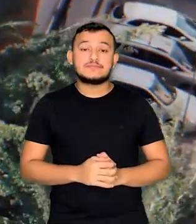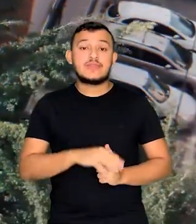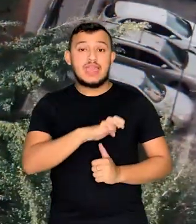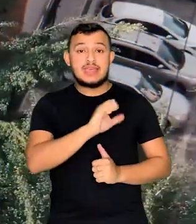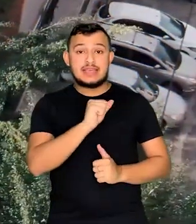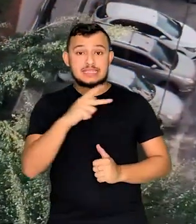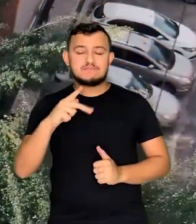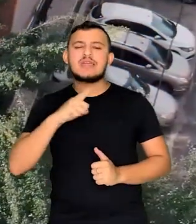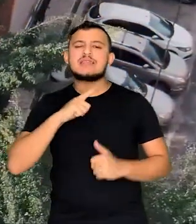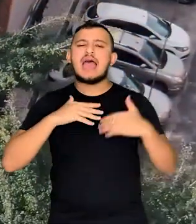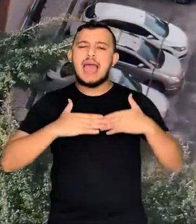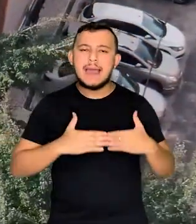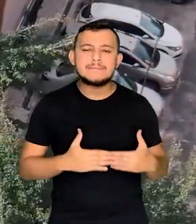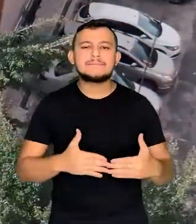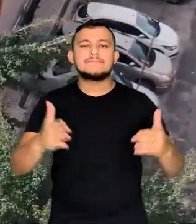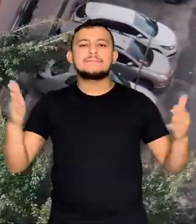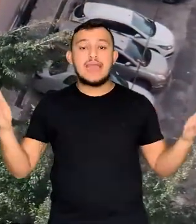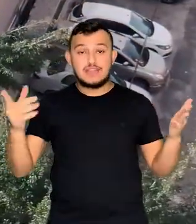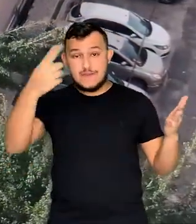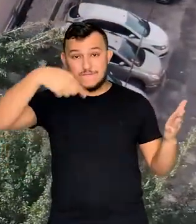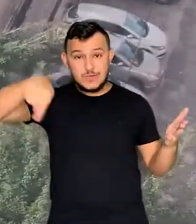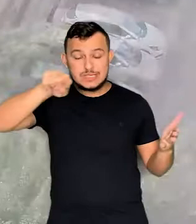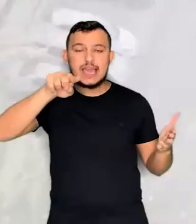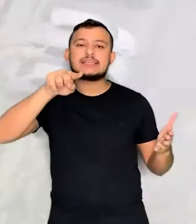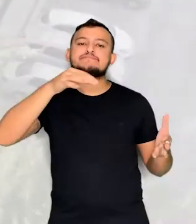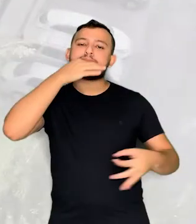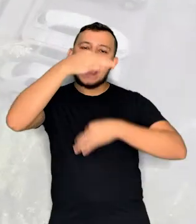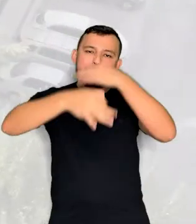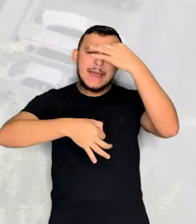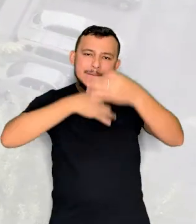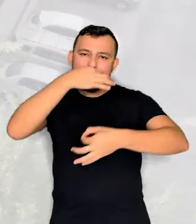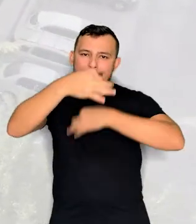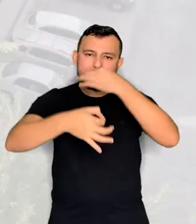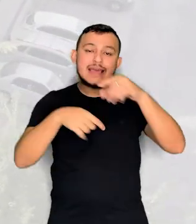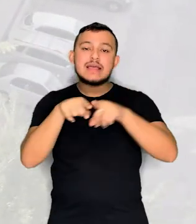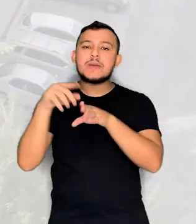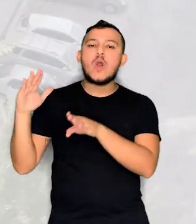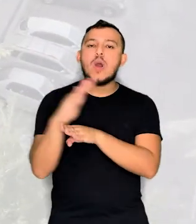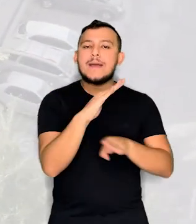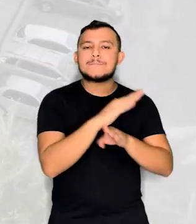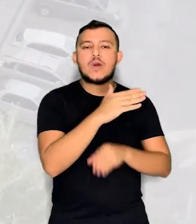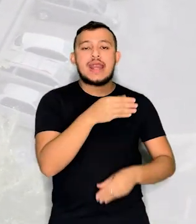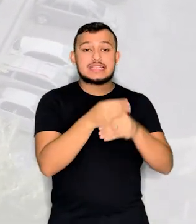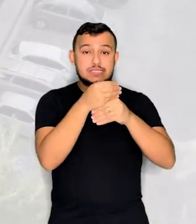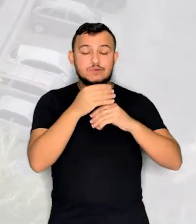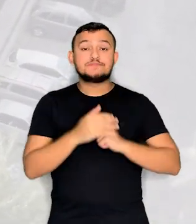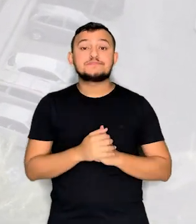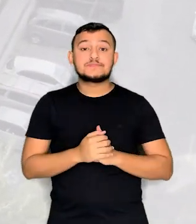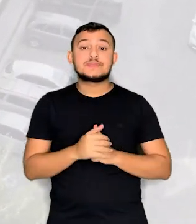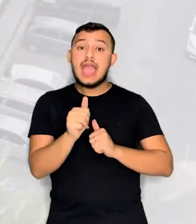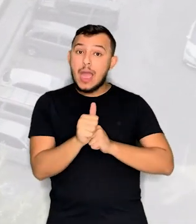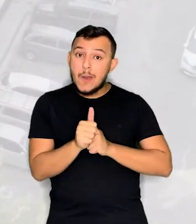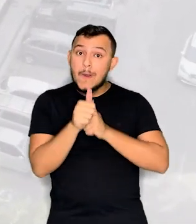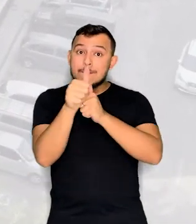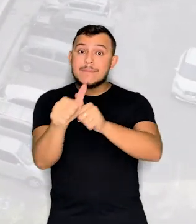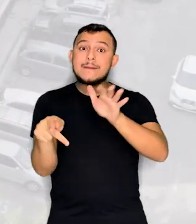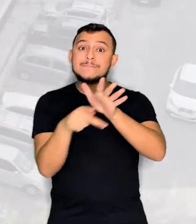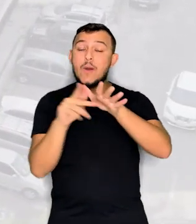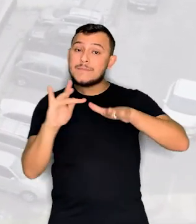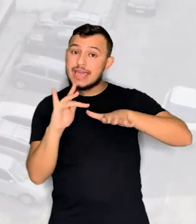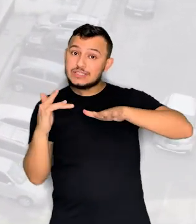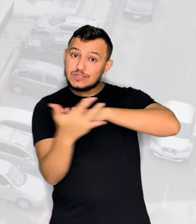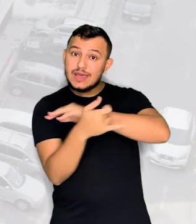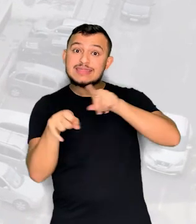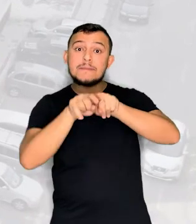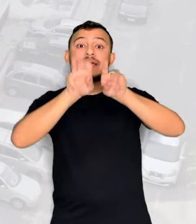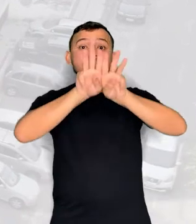A ESP está de portas abertas para receber sugestões, críticas e colaborações. Acompanhe nossas redes